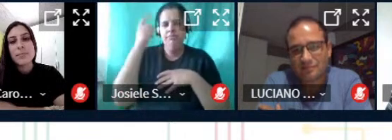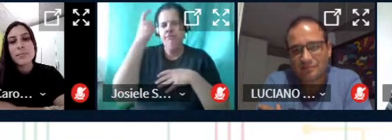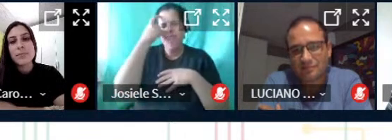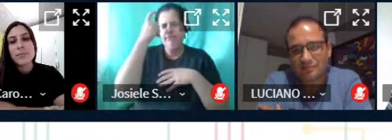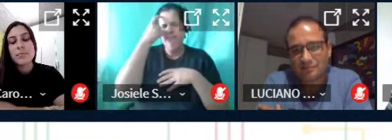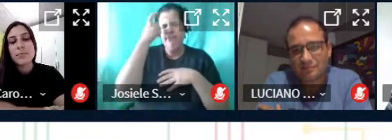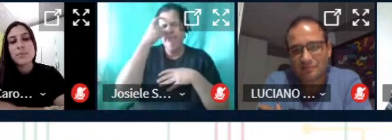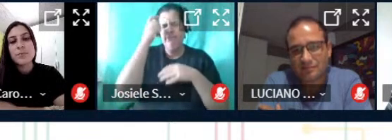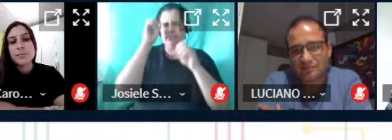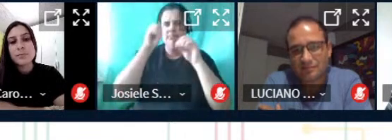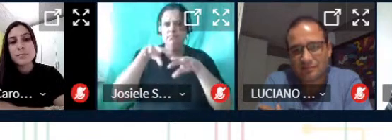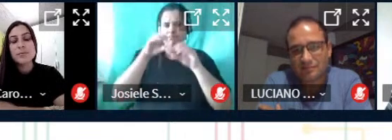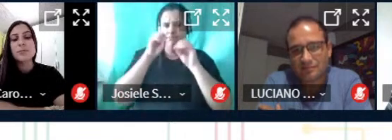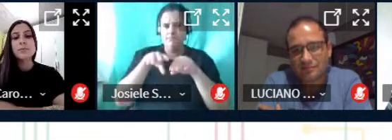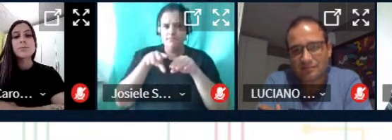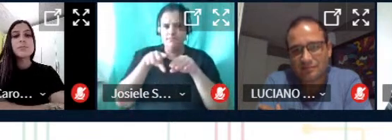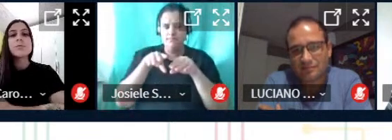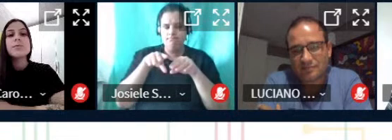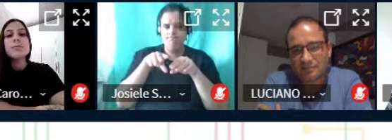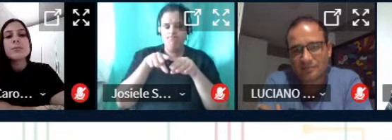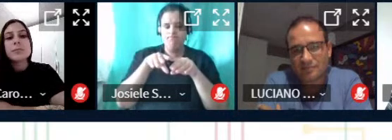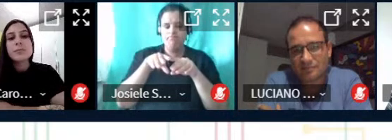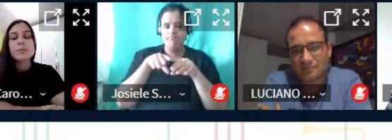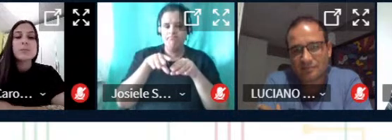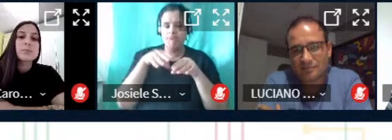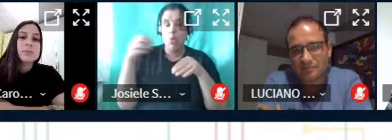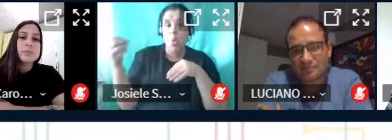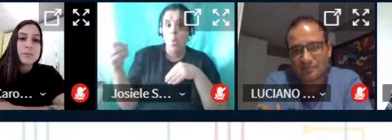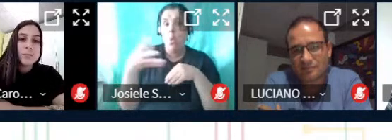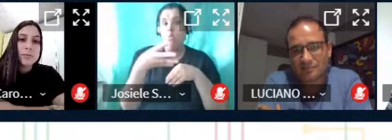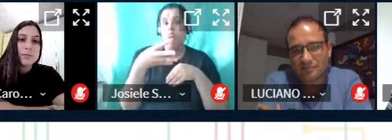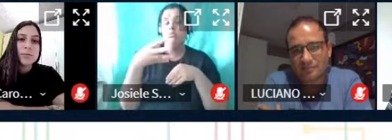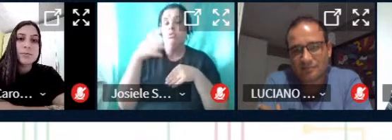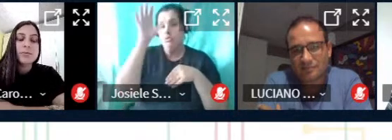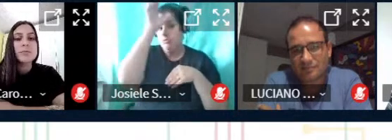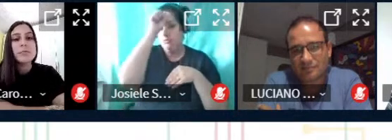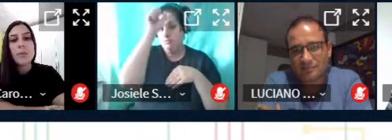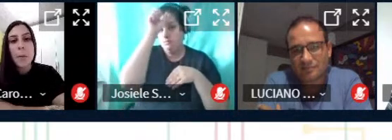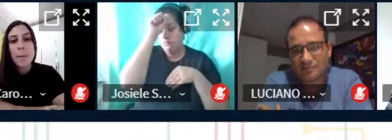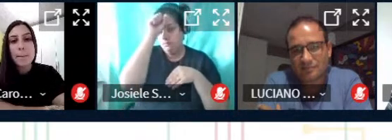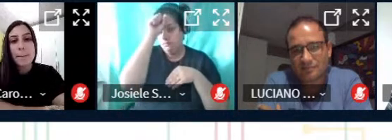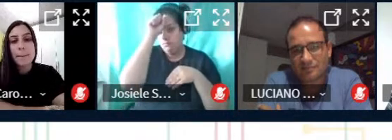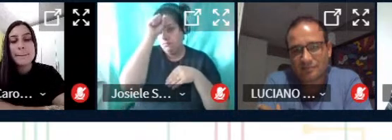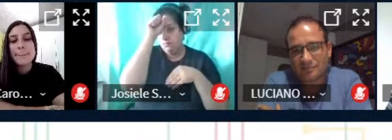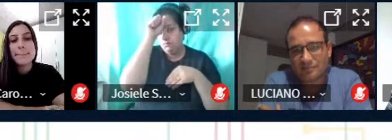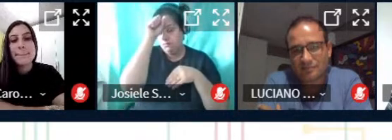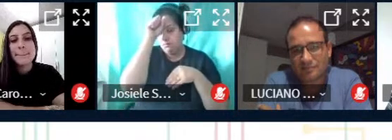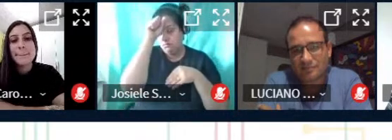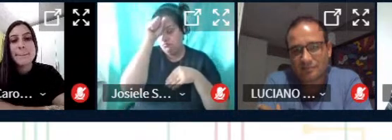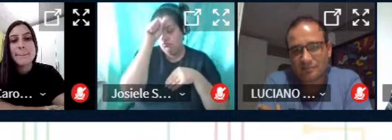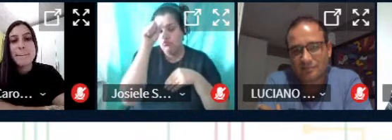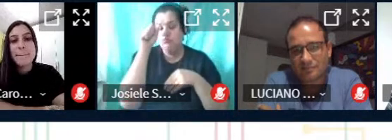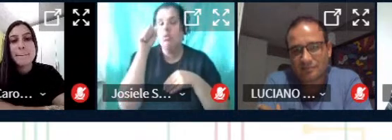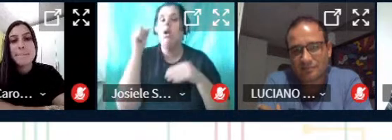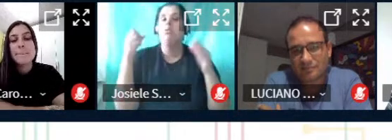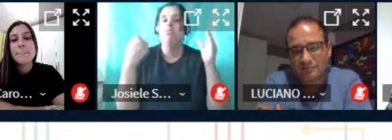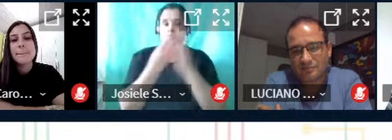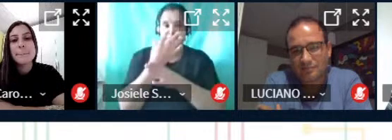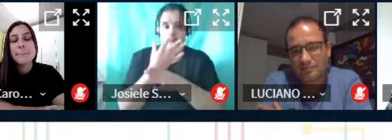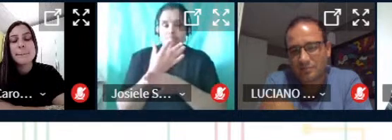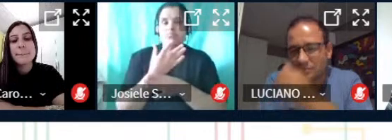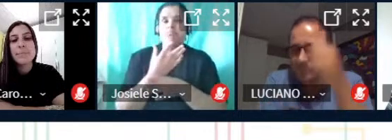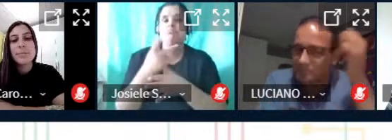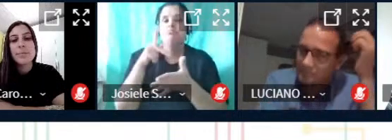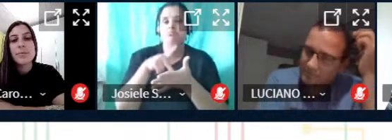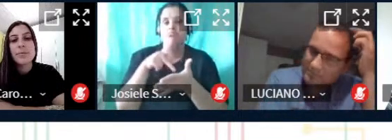o ensino inovador não é? e a aprendizagem de forma que ela realmente venha acontecer é